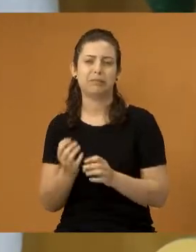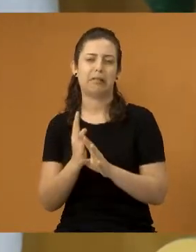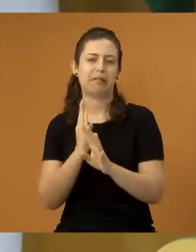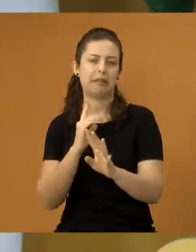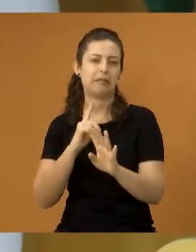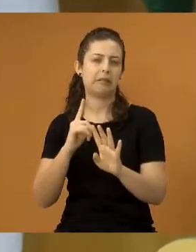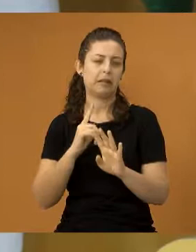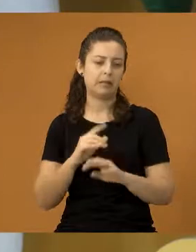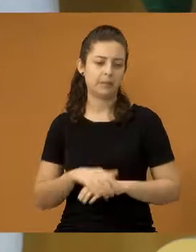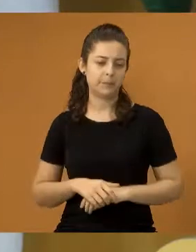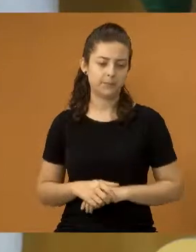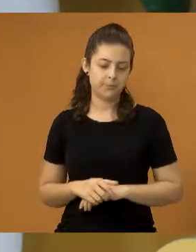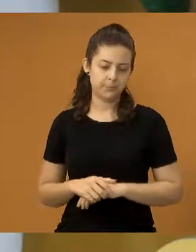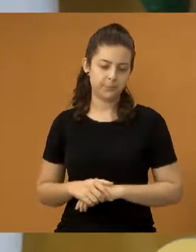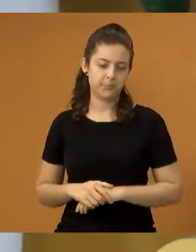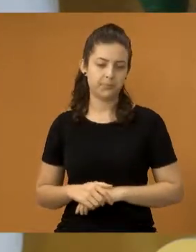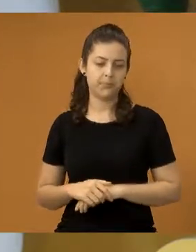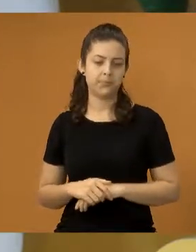cidade.